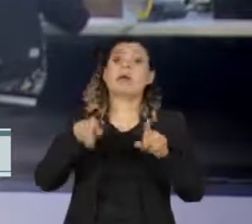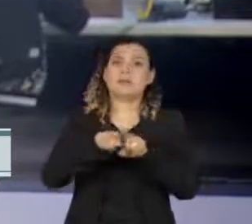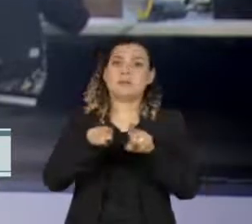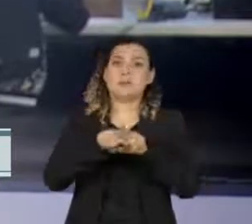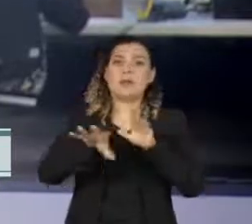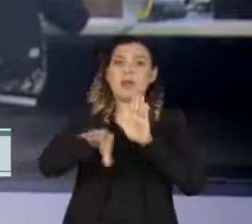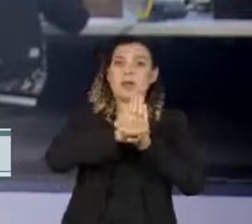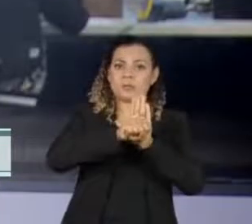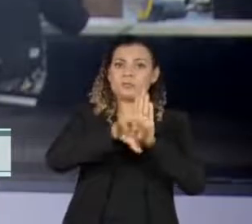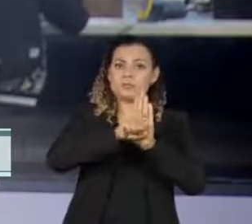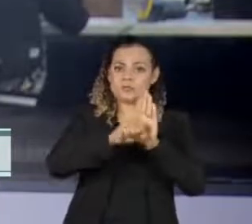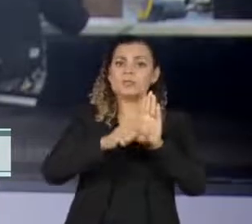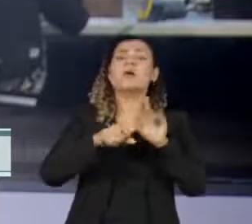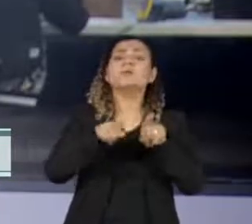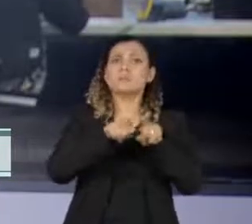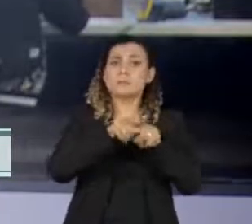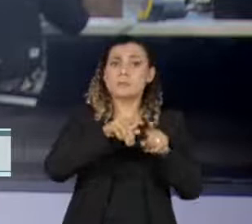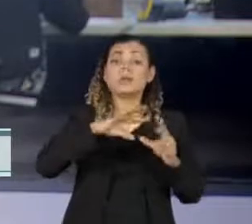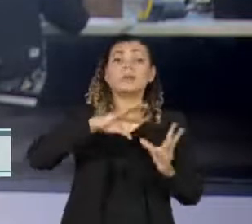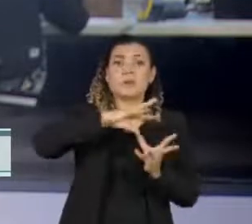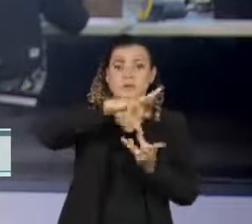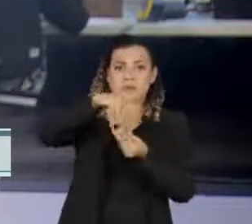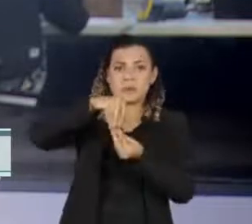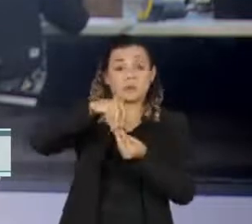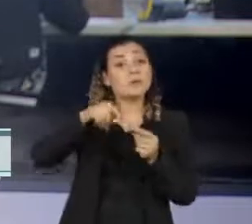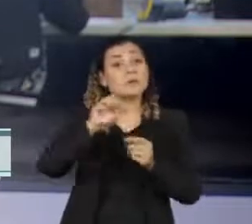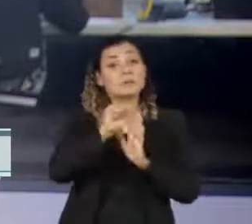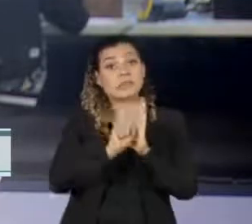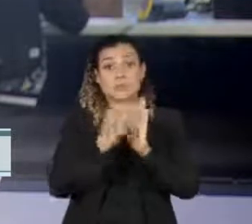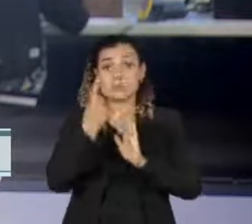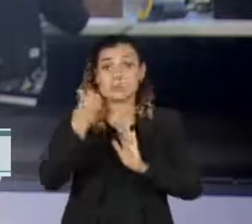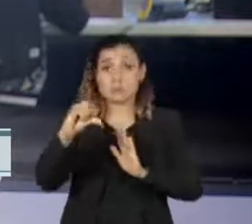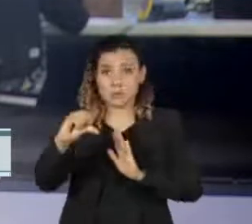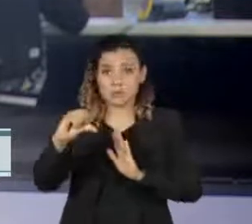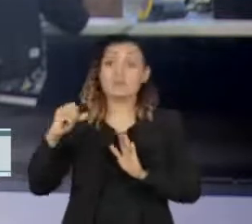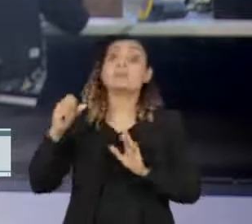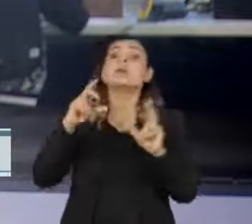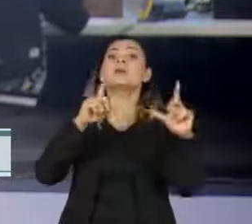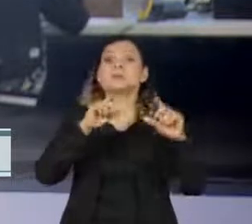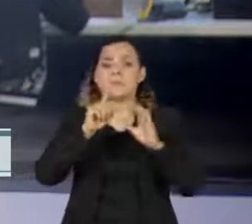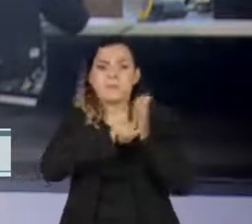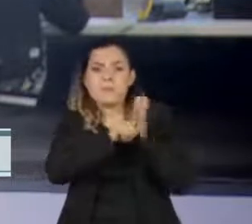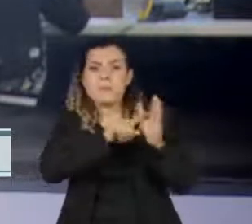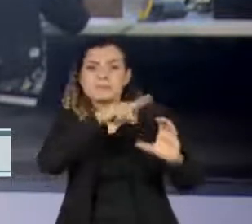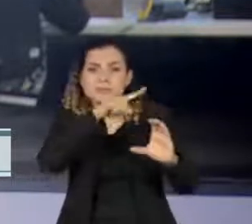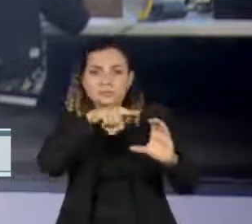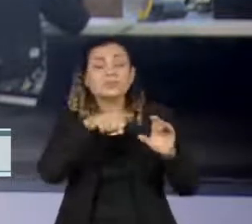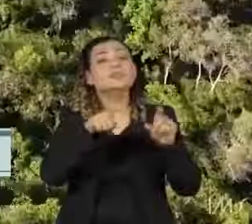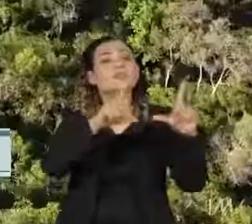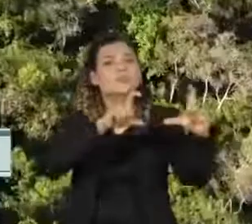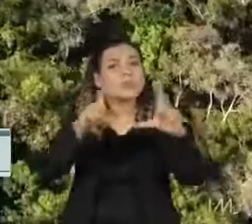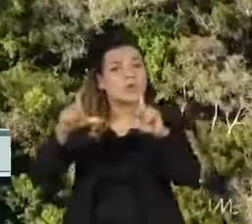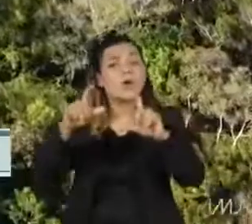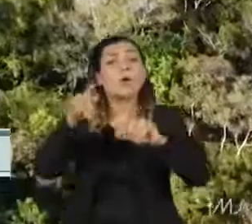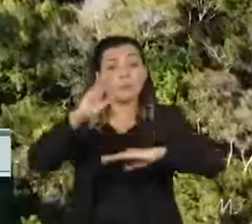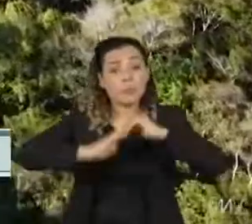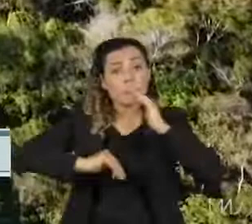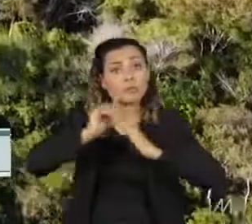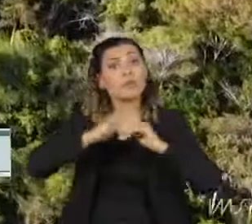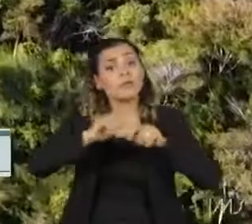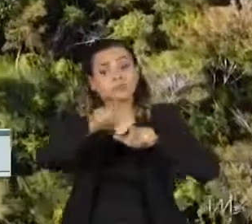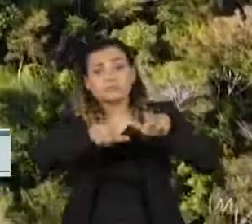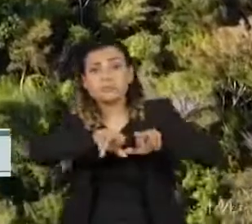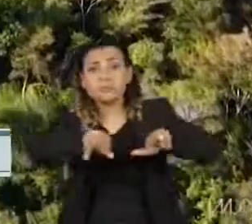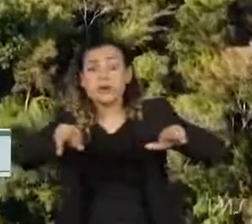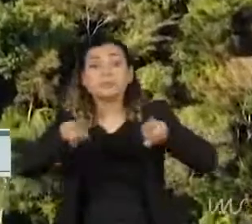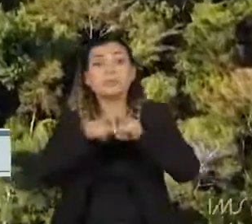fotografias e filmes, feitos desde o século XIX por cientistas, fotógrafos e pelos próprios indígenas. Criado em